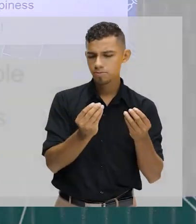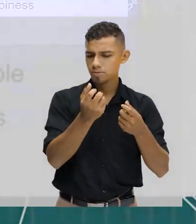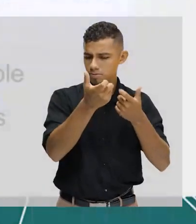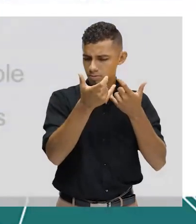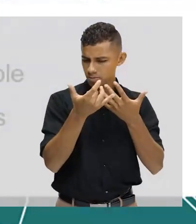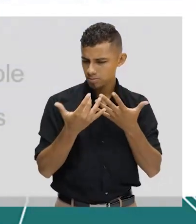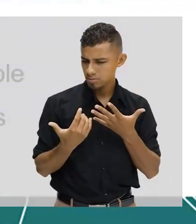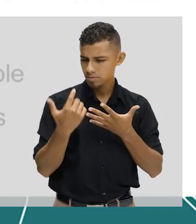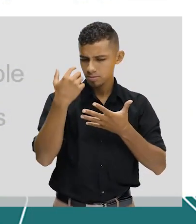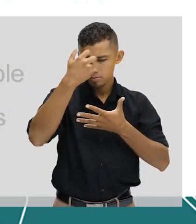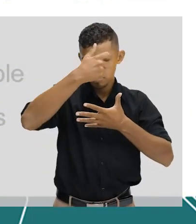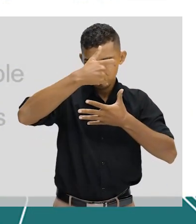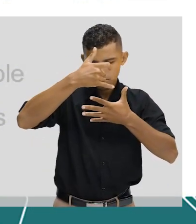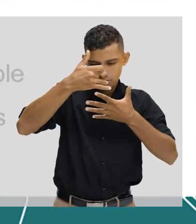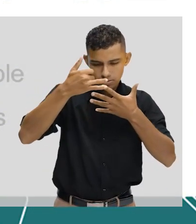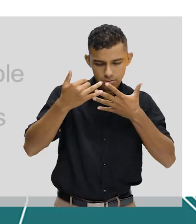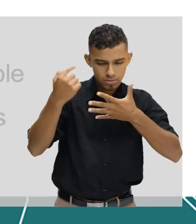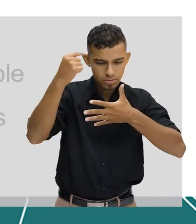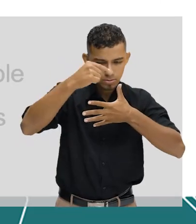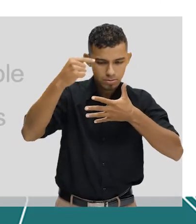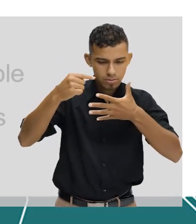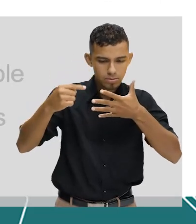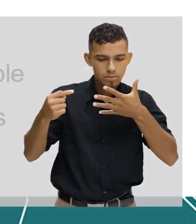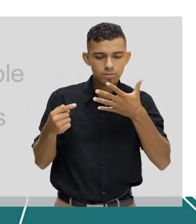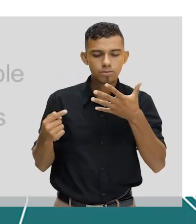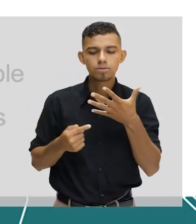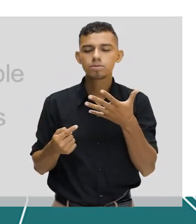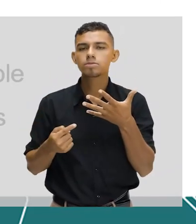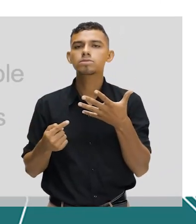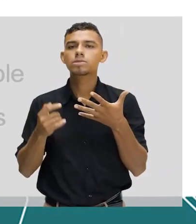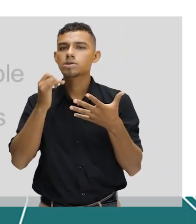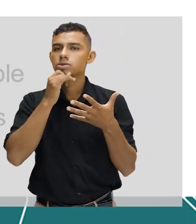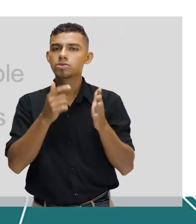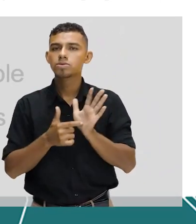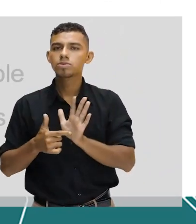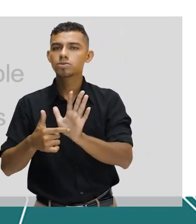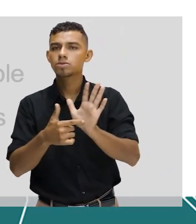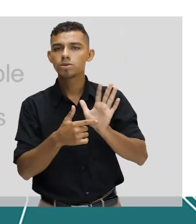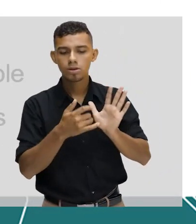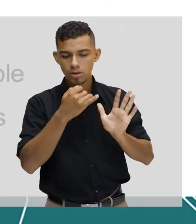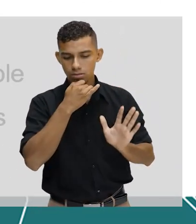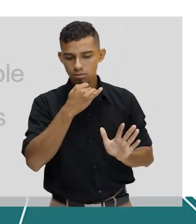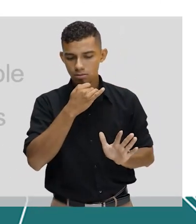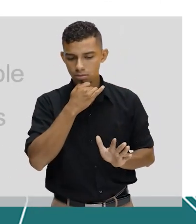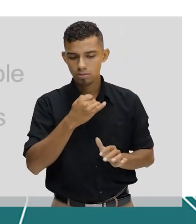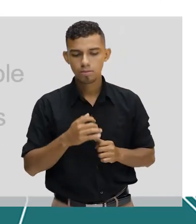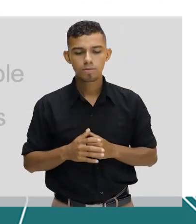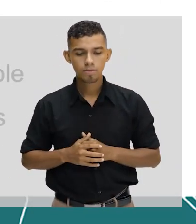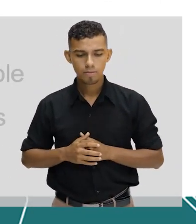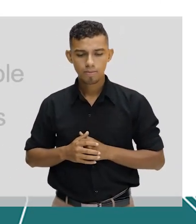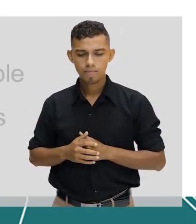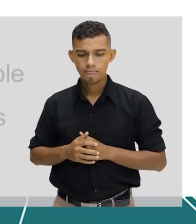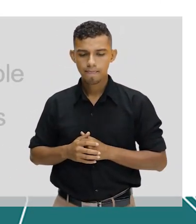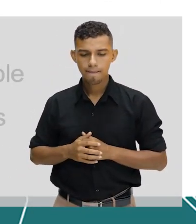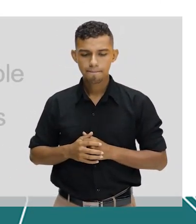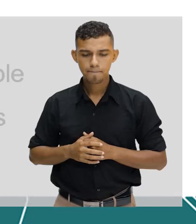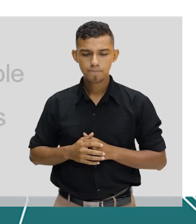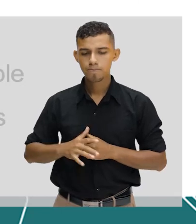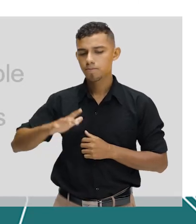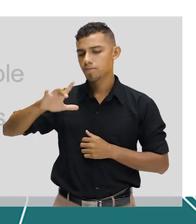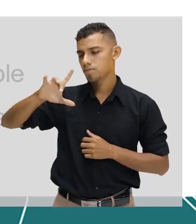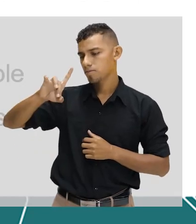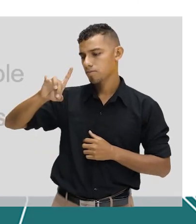cada um deles agora isoladamente, demonstrando alguns exemplos. O processo de derivation, que é a